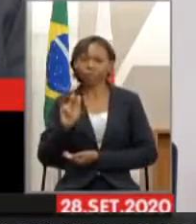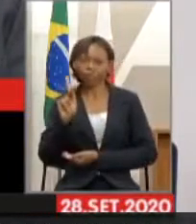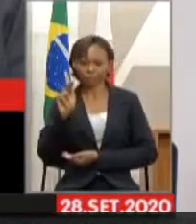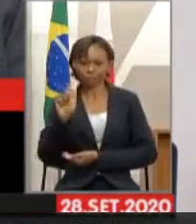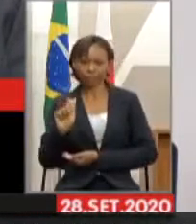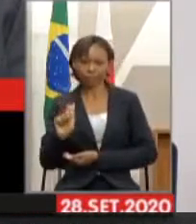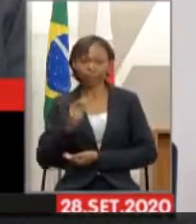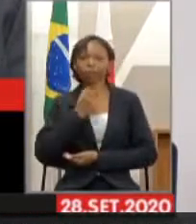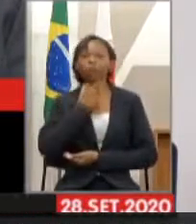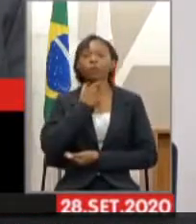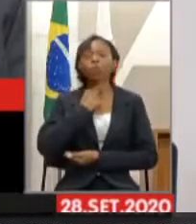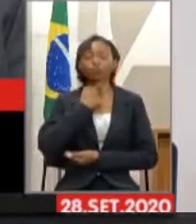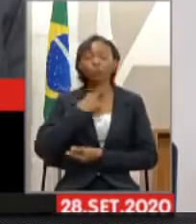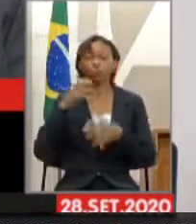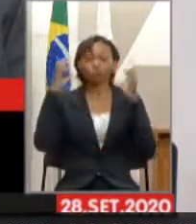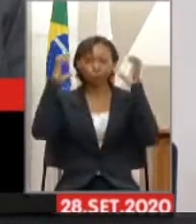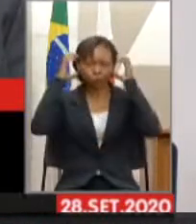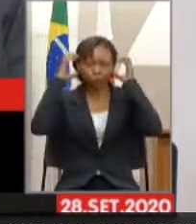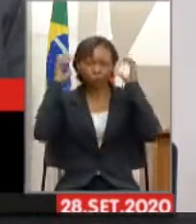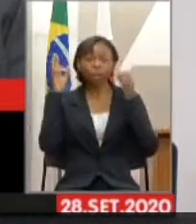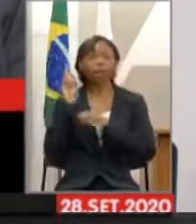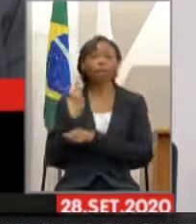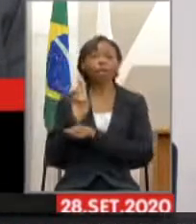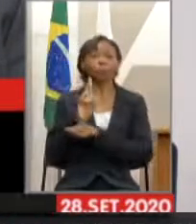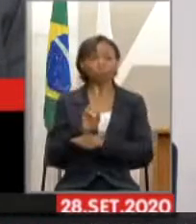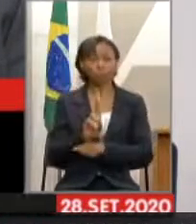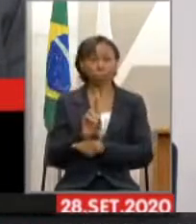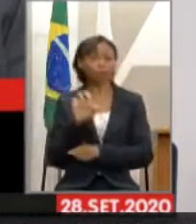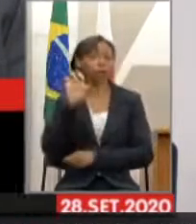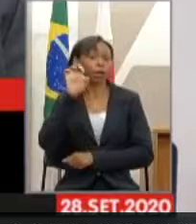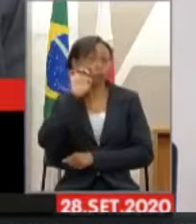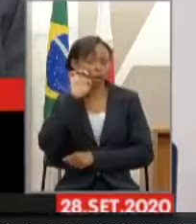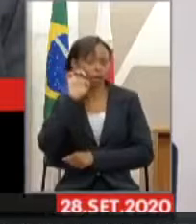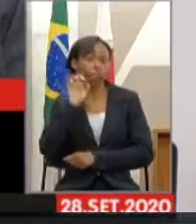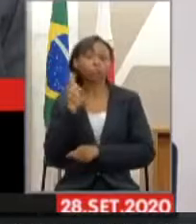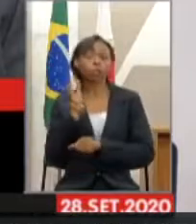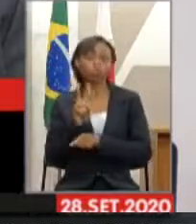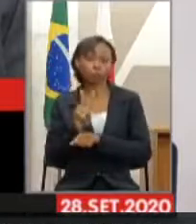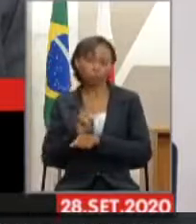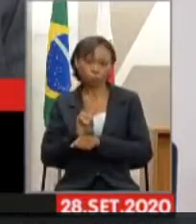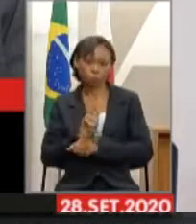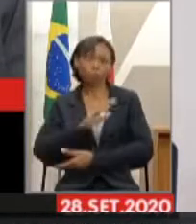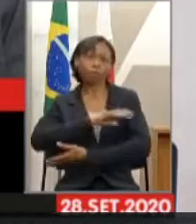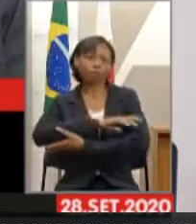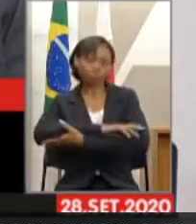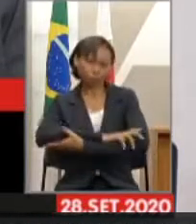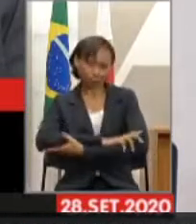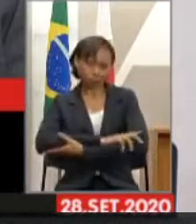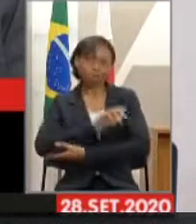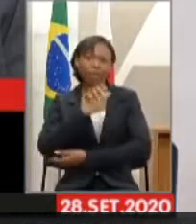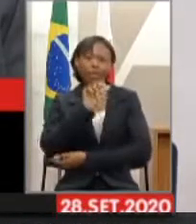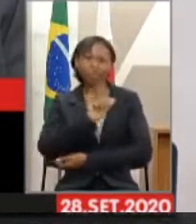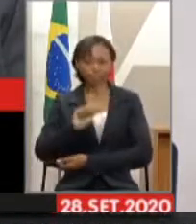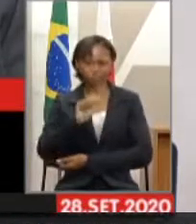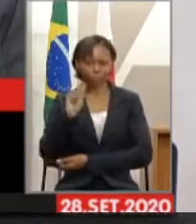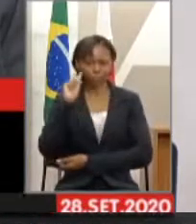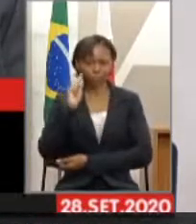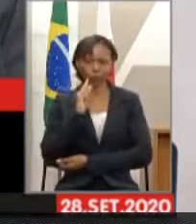que é fonoaudióloga, representando a Edna Soares, por visora da Associação dos Surdos de Minas Gerais.